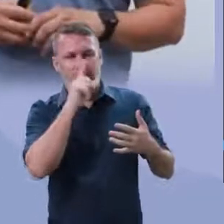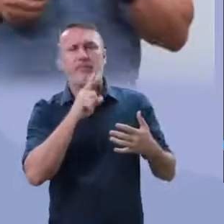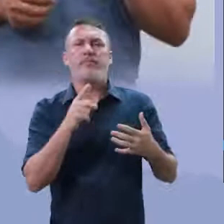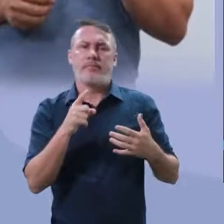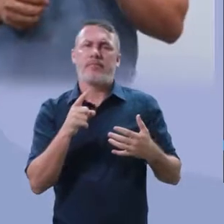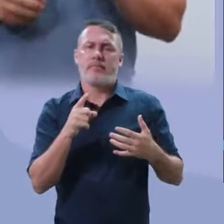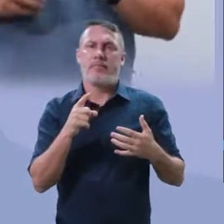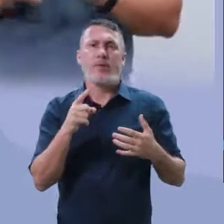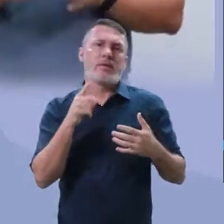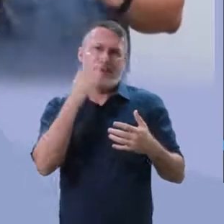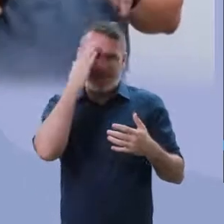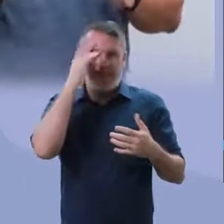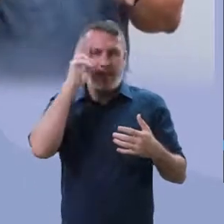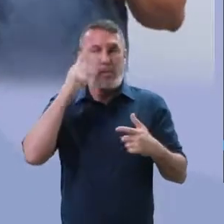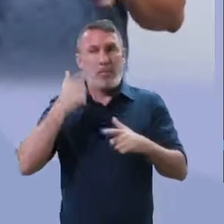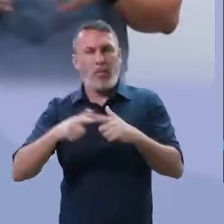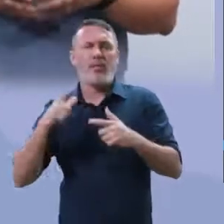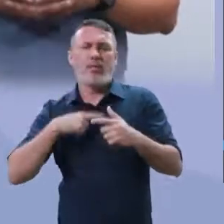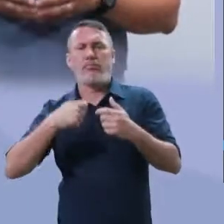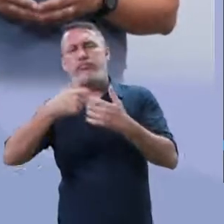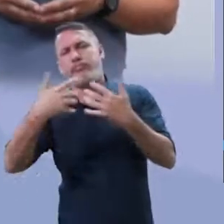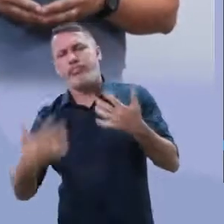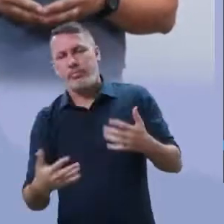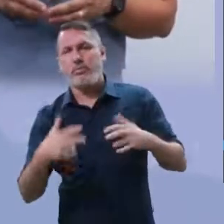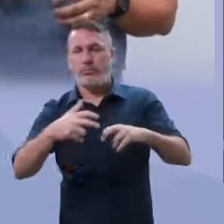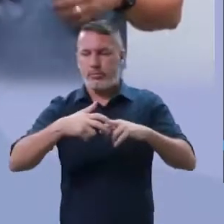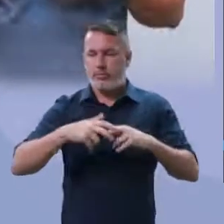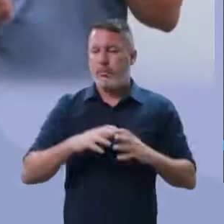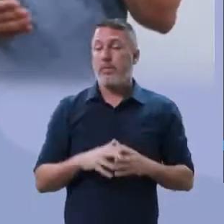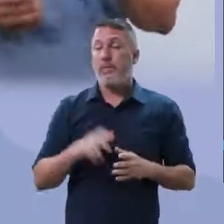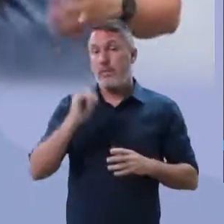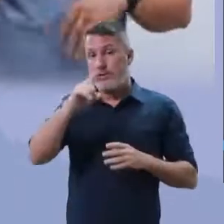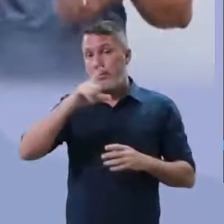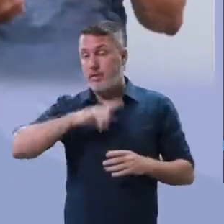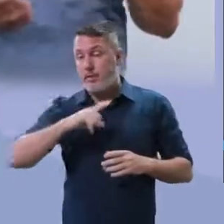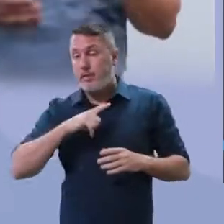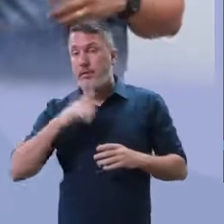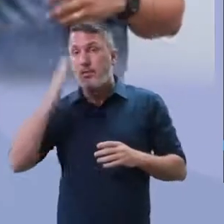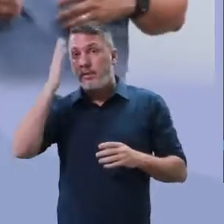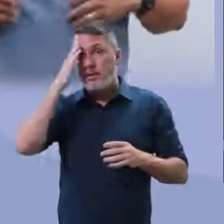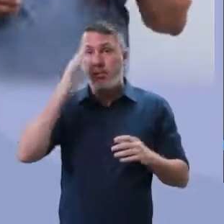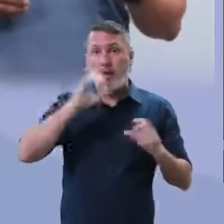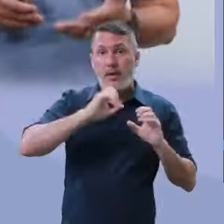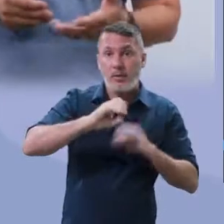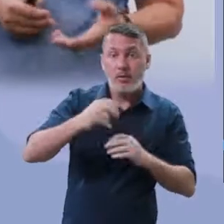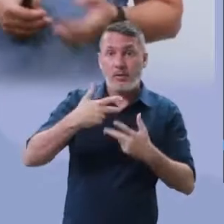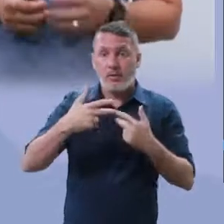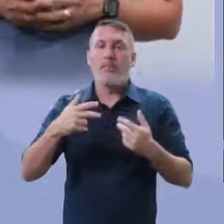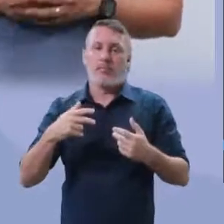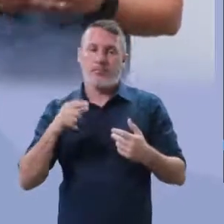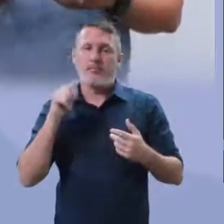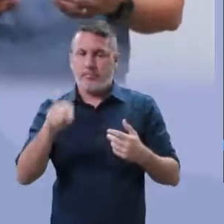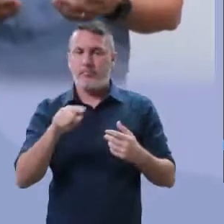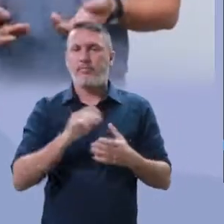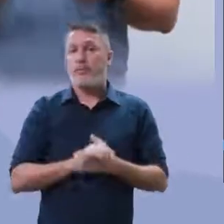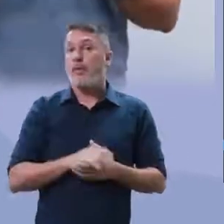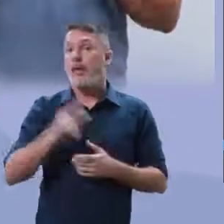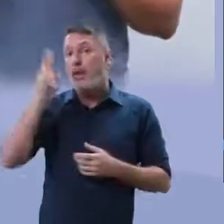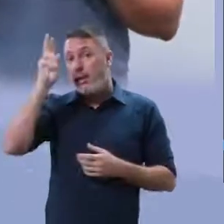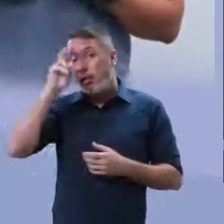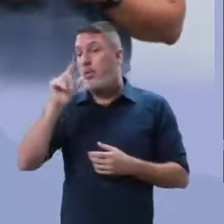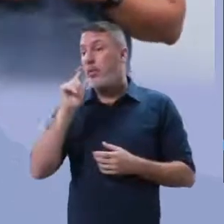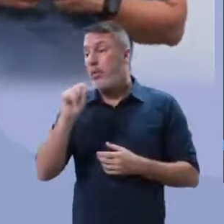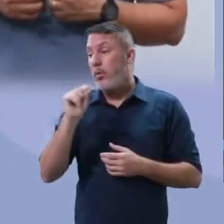e repito, né, todo problema tem vários probleminhas. E se você listar os probleminhas da educação à distância, são vários.